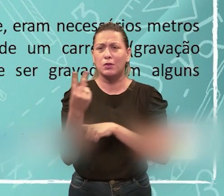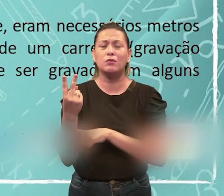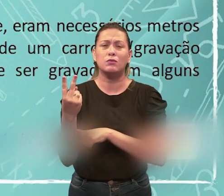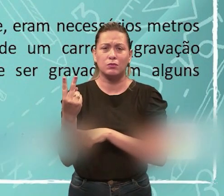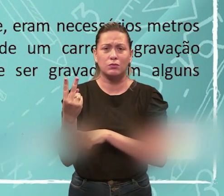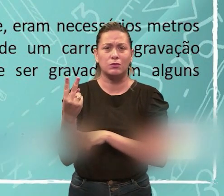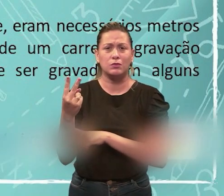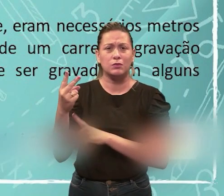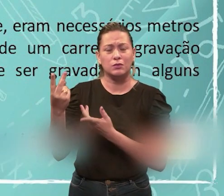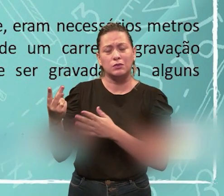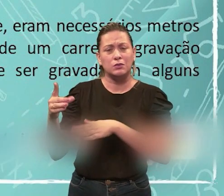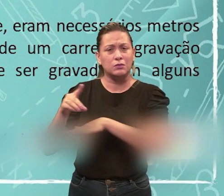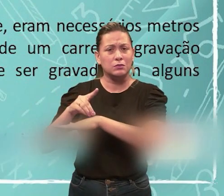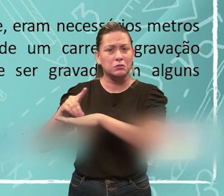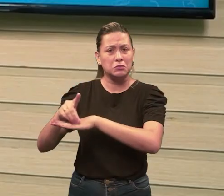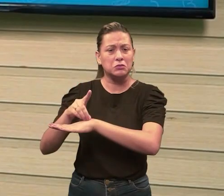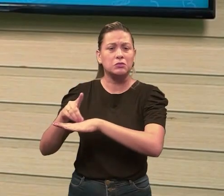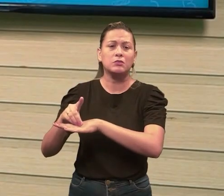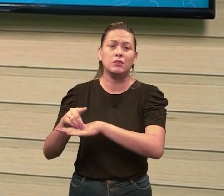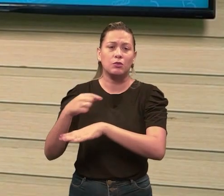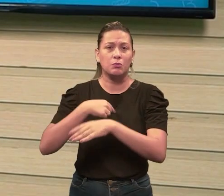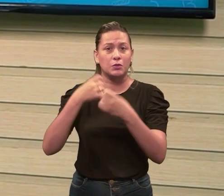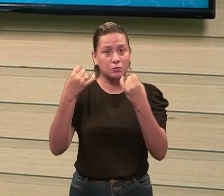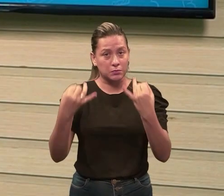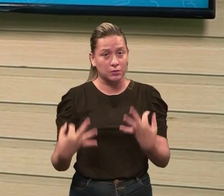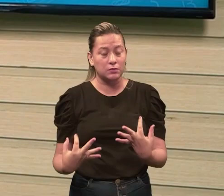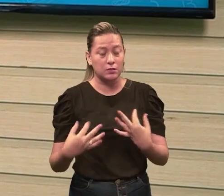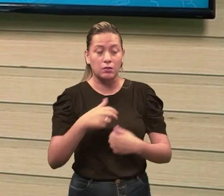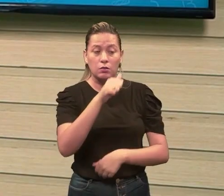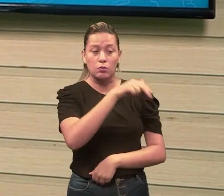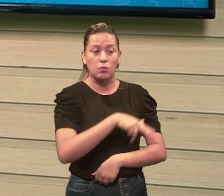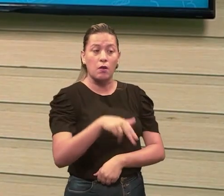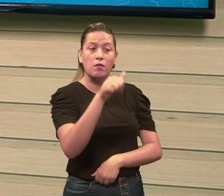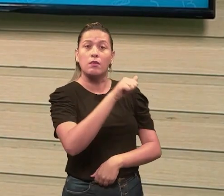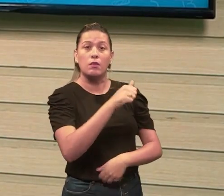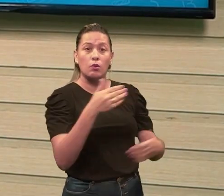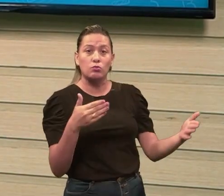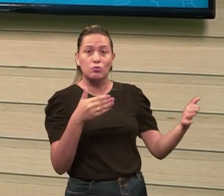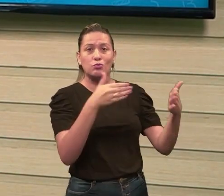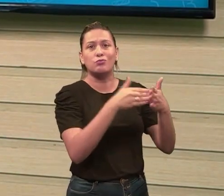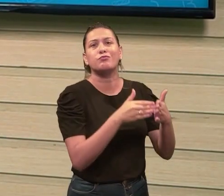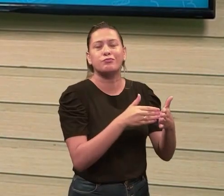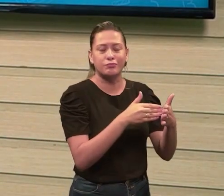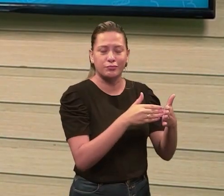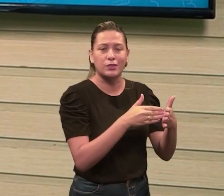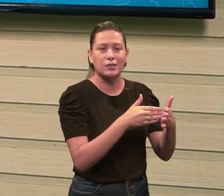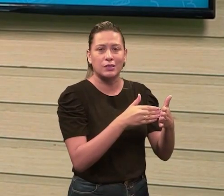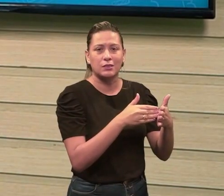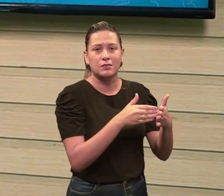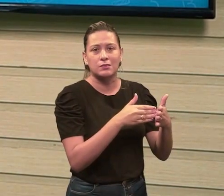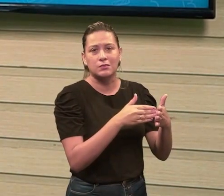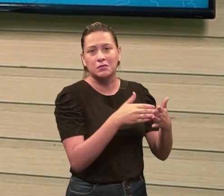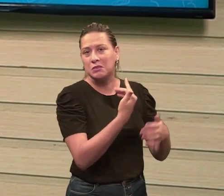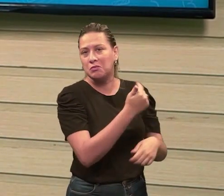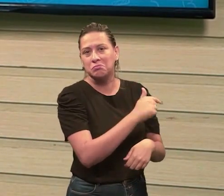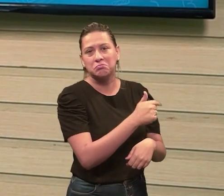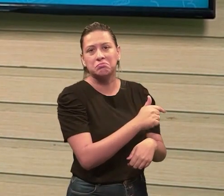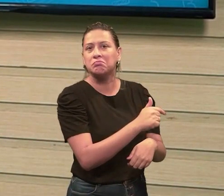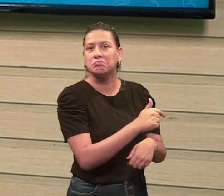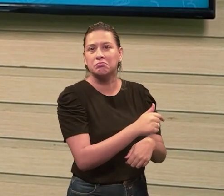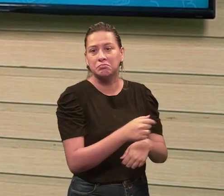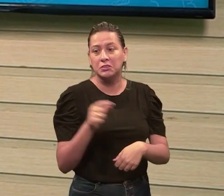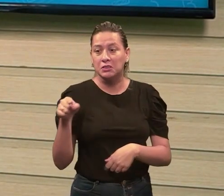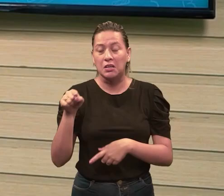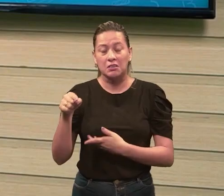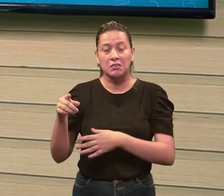né? Que é o caso do digital. Como eu falei para vocês, aquele analógico é infinito, tem infinitos níveis, enquanto o